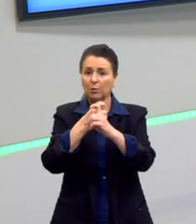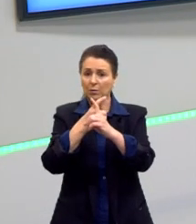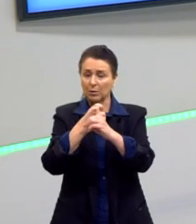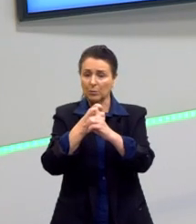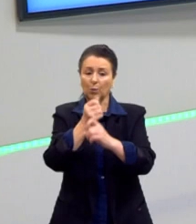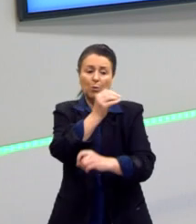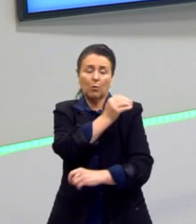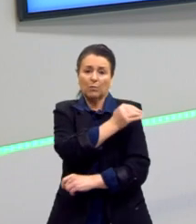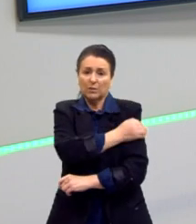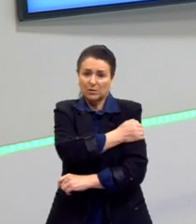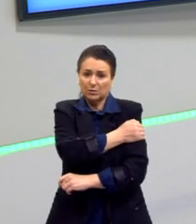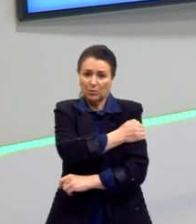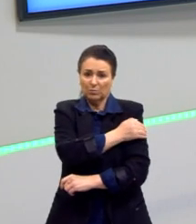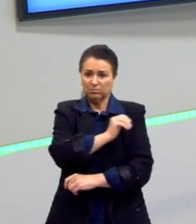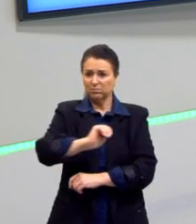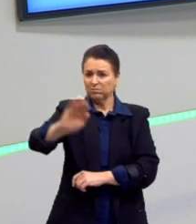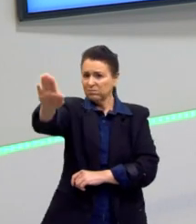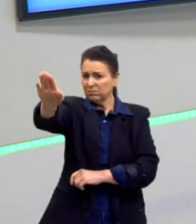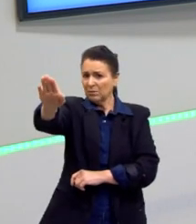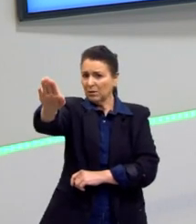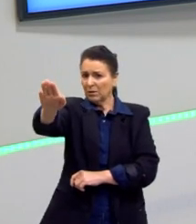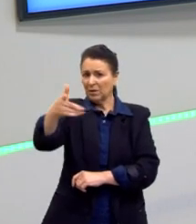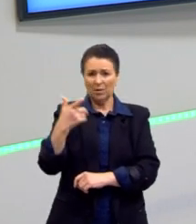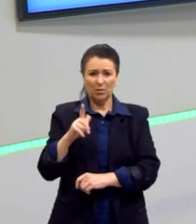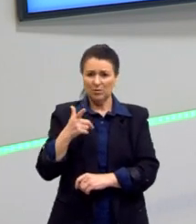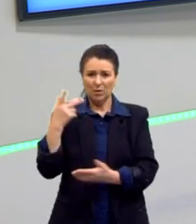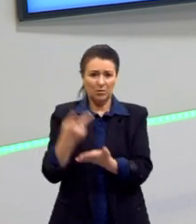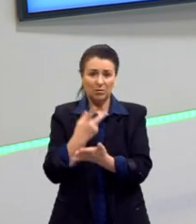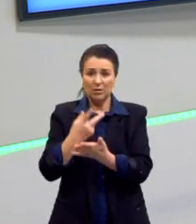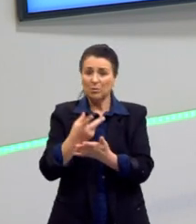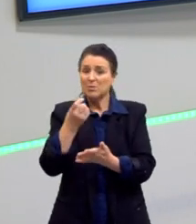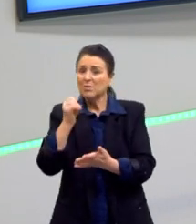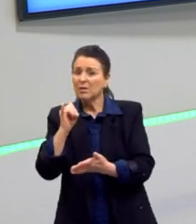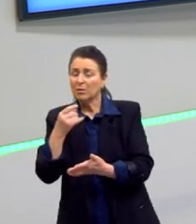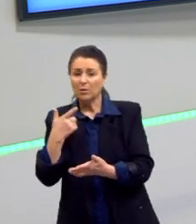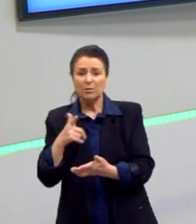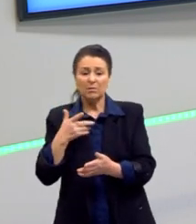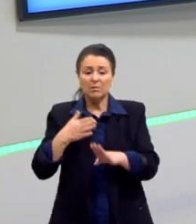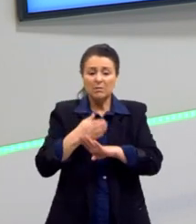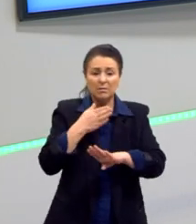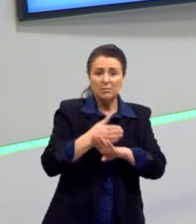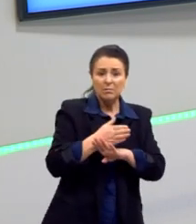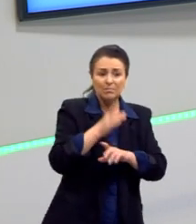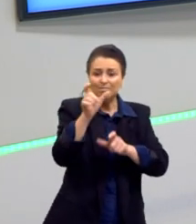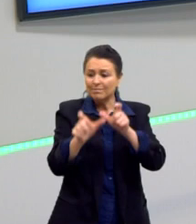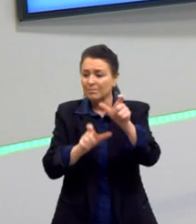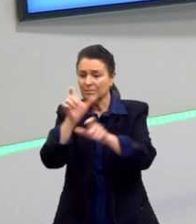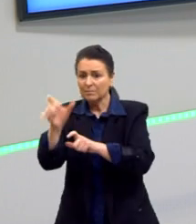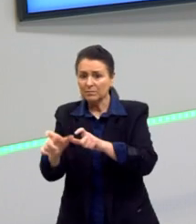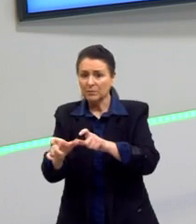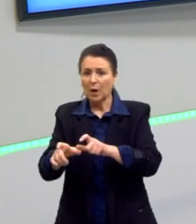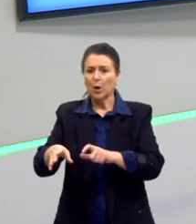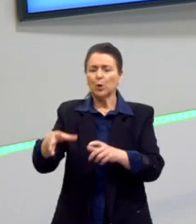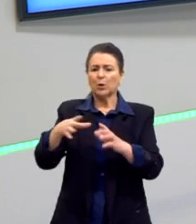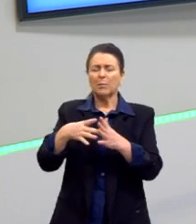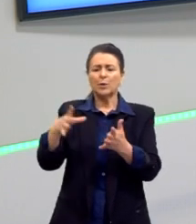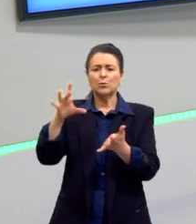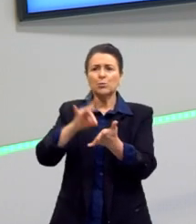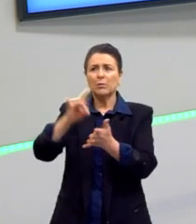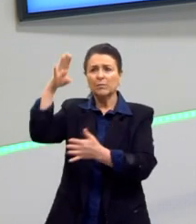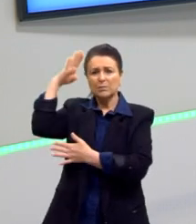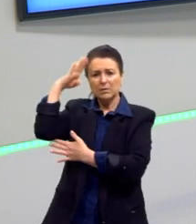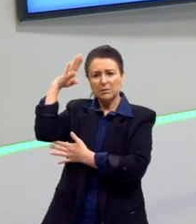ocorrido, não fosse a participação de muitos alemães, né, dos oficiais, nazistas, os soldados. E a gente tem que